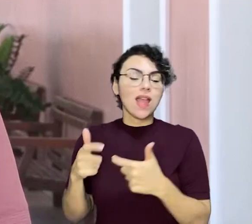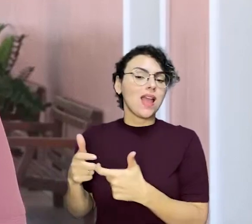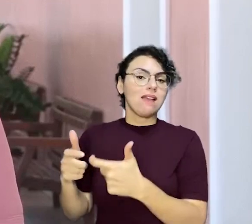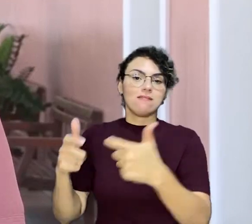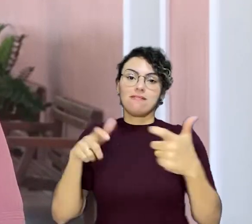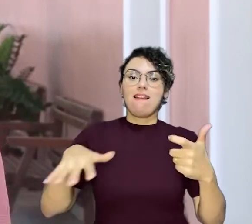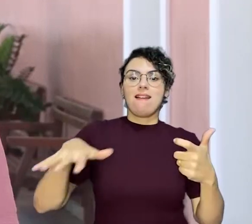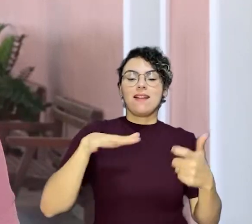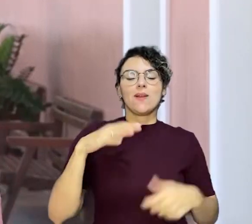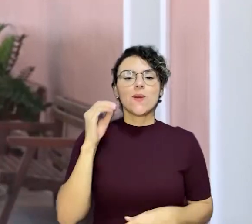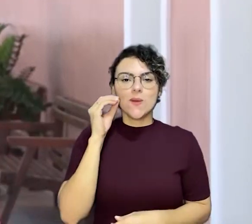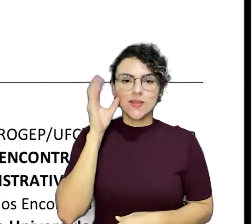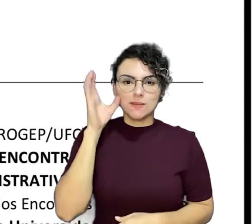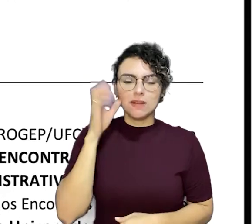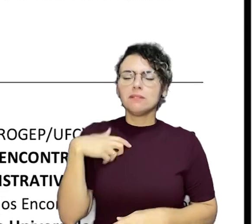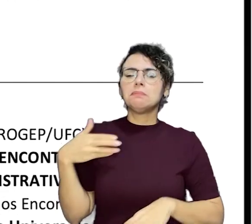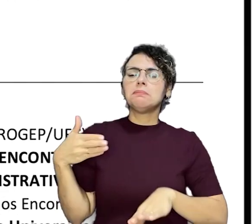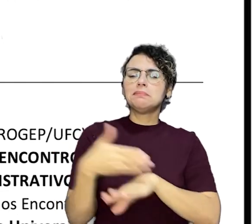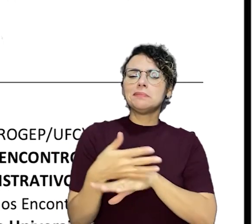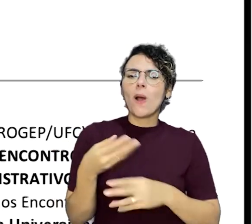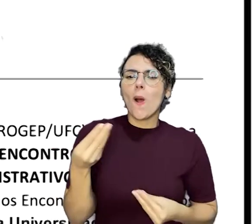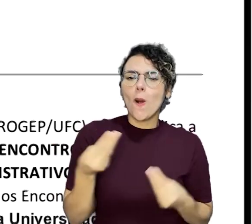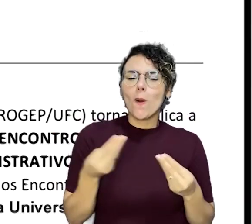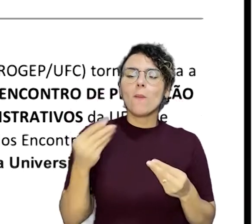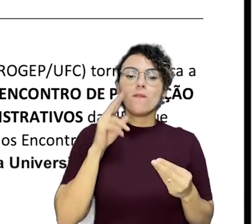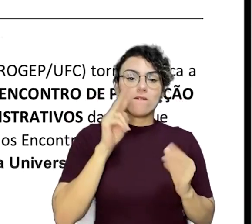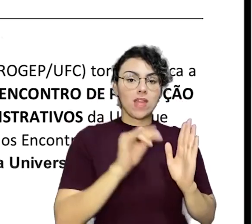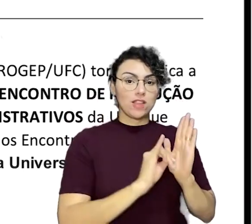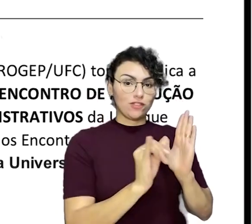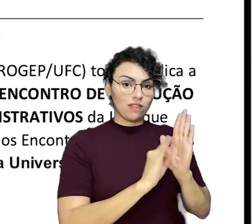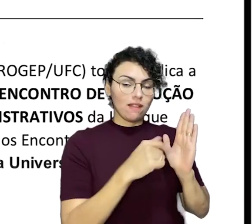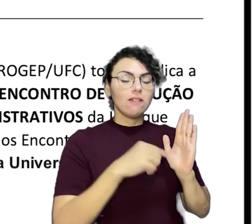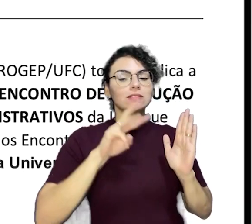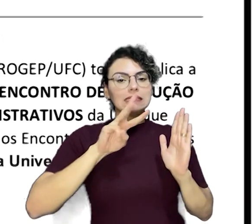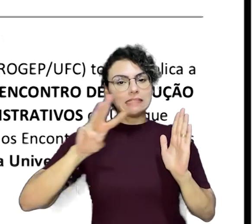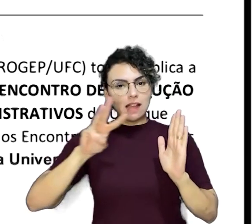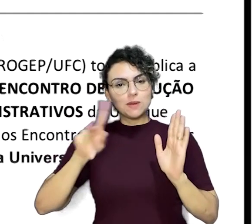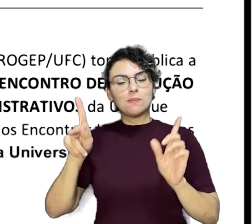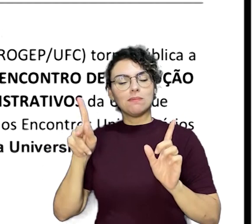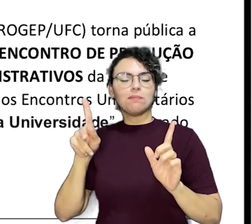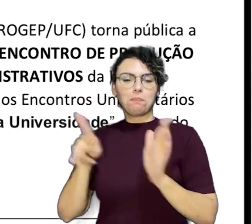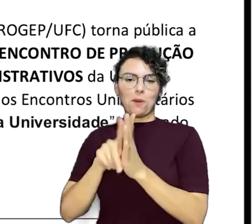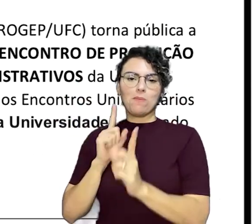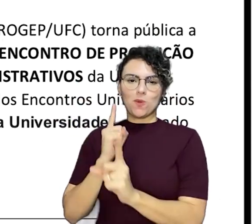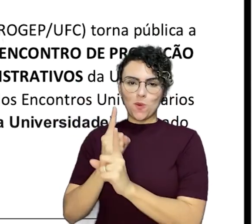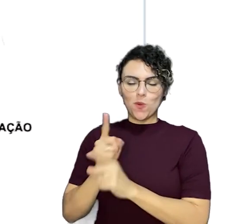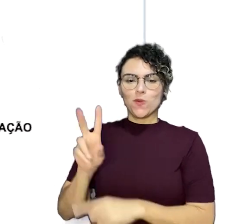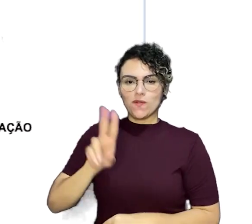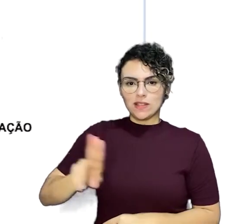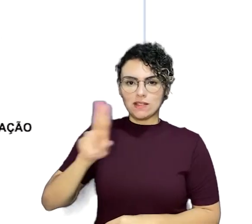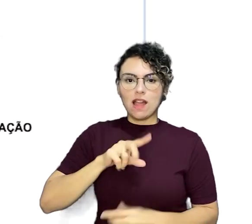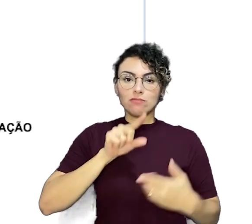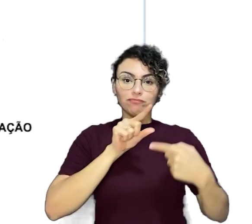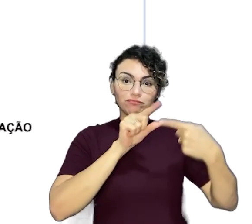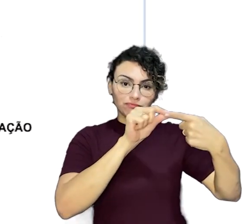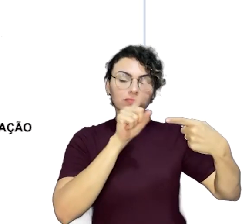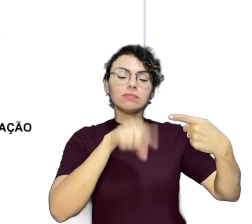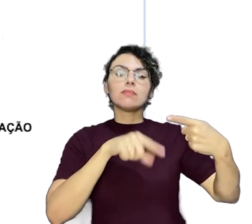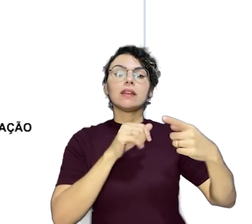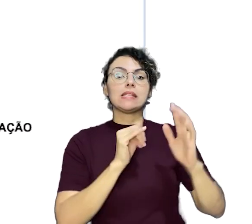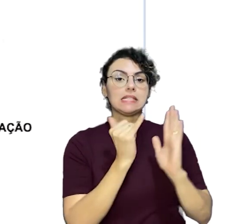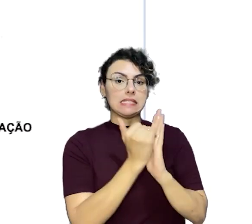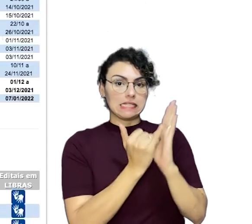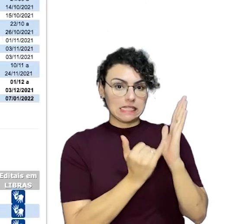todas as áreas do conhecimento. Para participar, basta conferir o edital do evento no site dos Encontros Universitários e selecionar o link